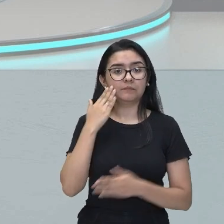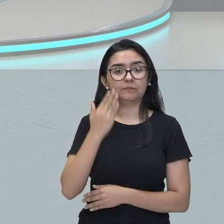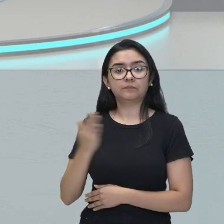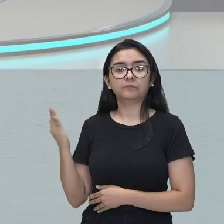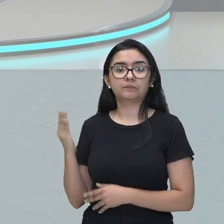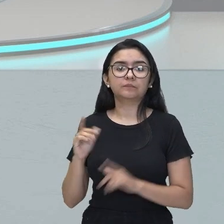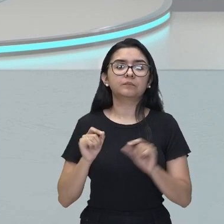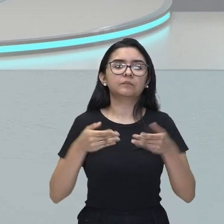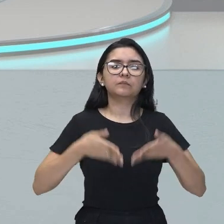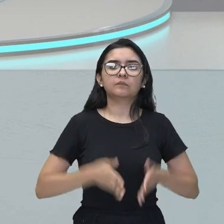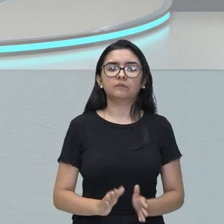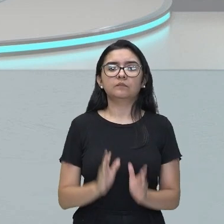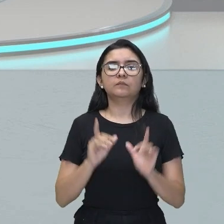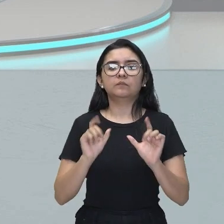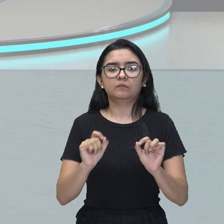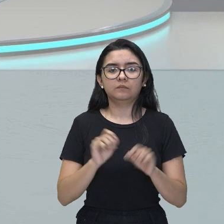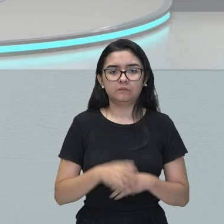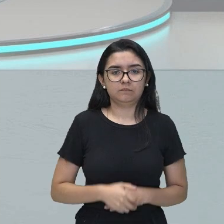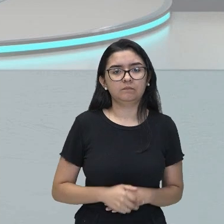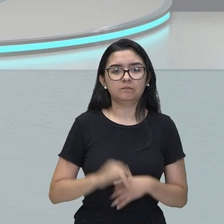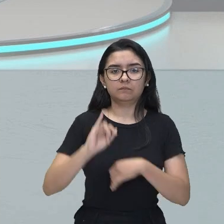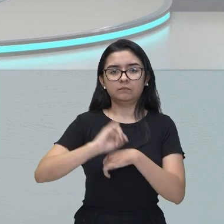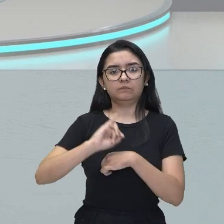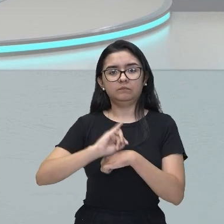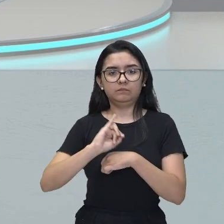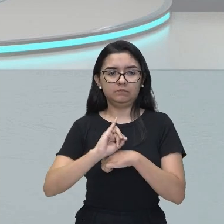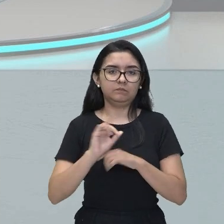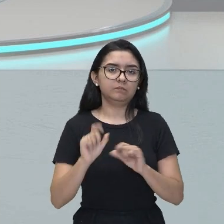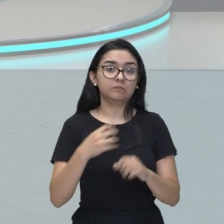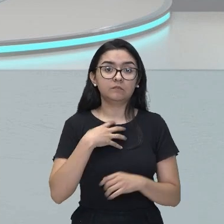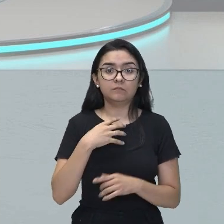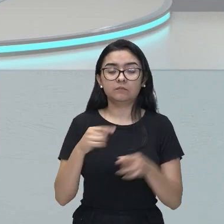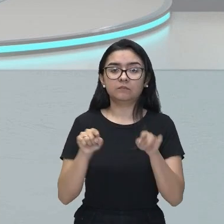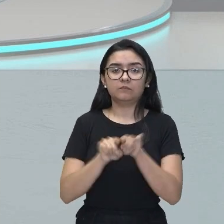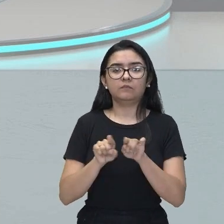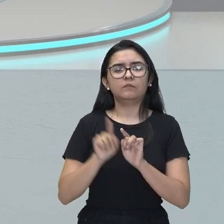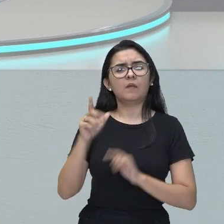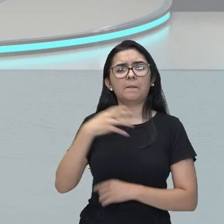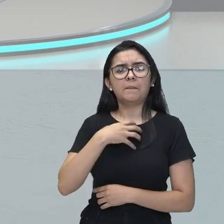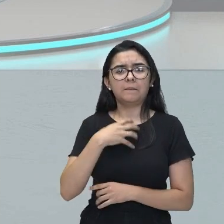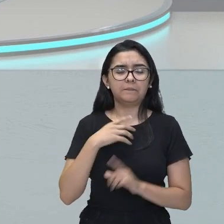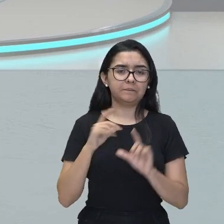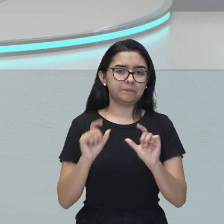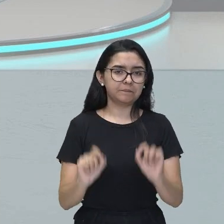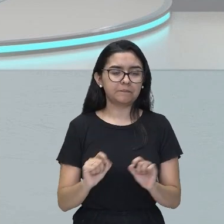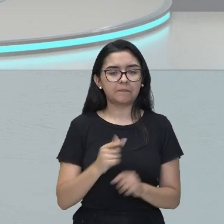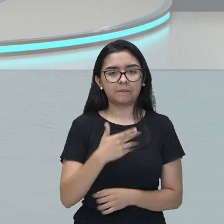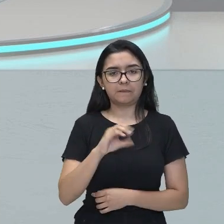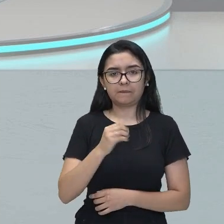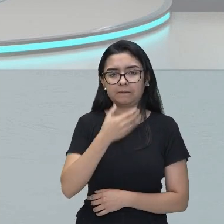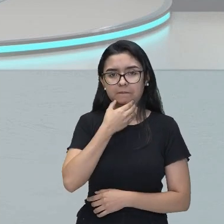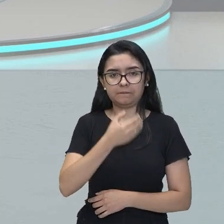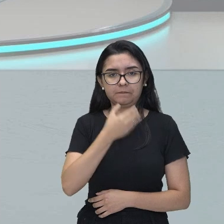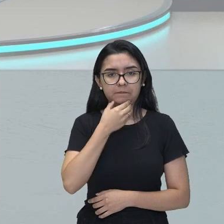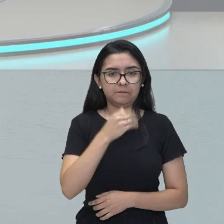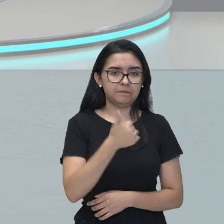nasceu na então capital do Brasil, Salvador, Bahia, em 20 de dezembro de